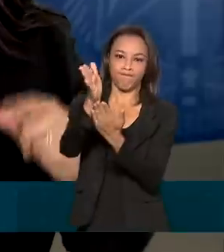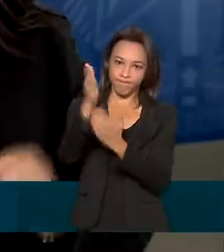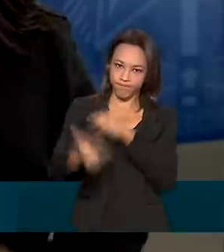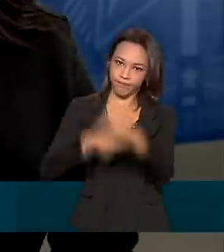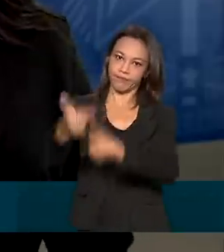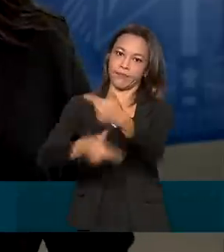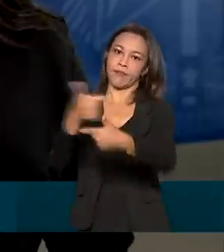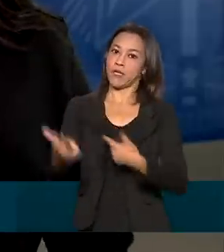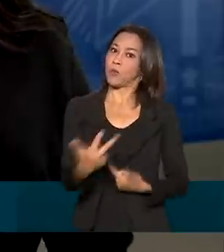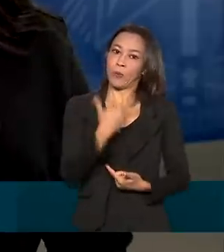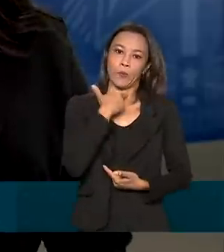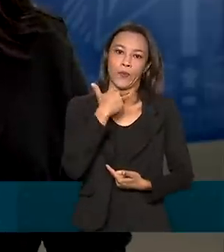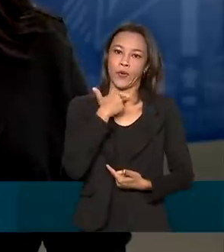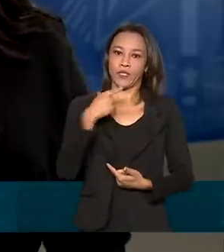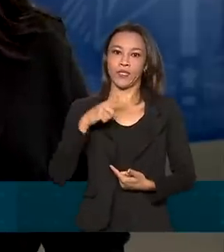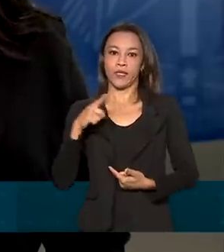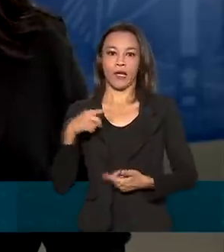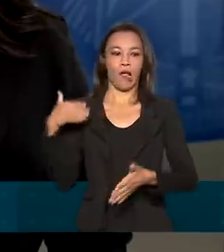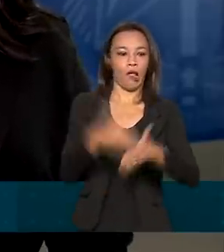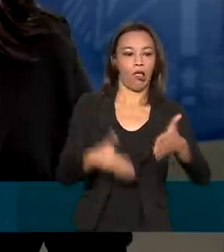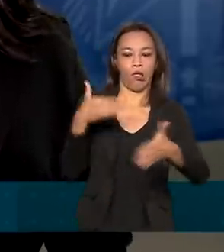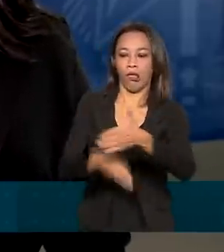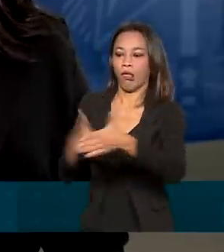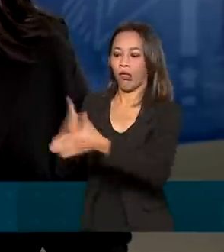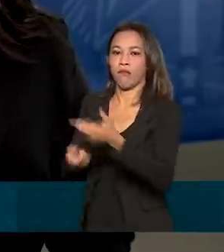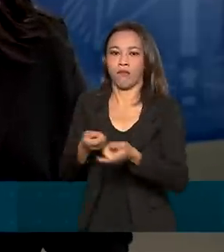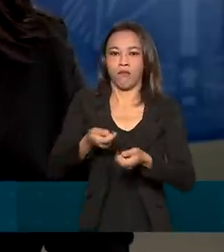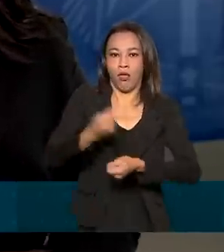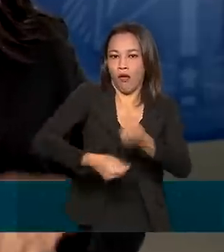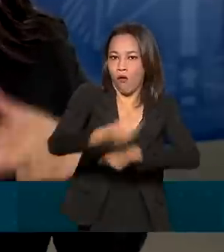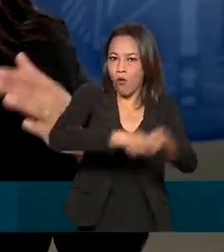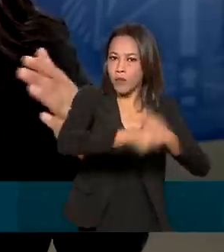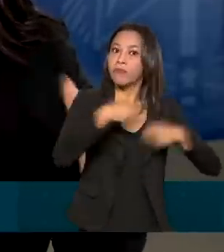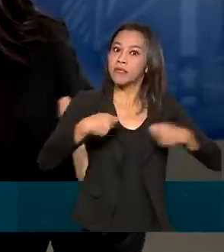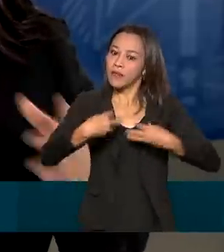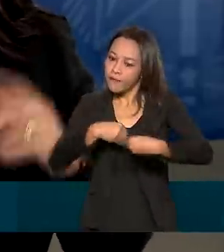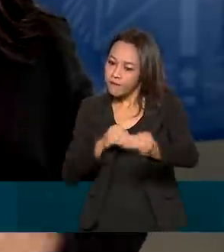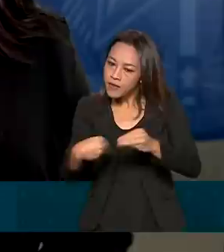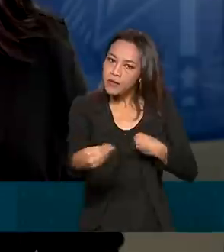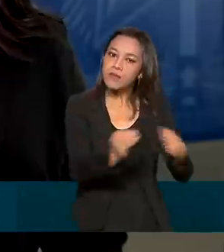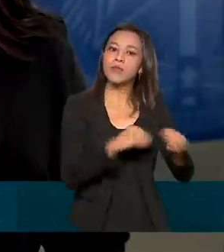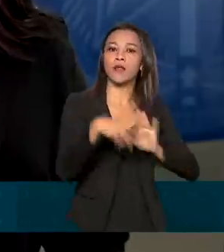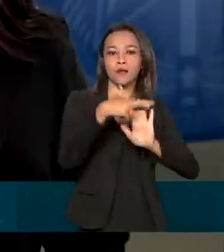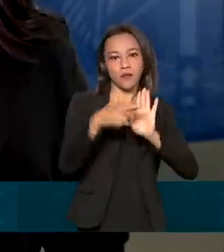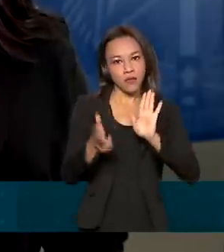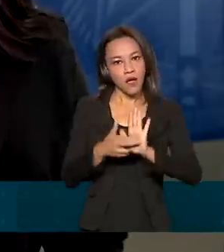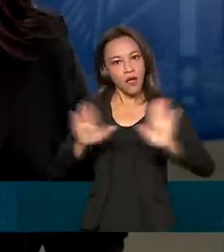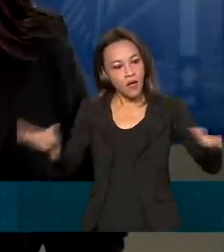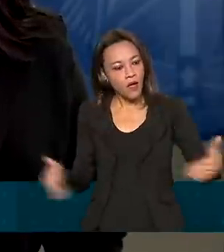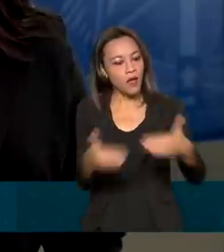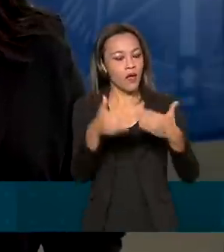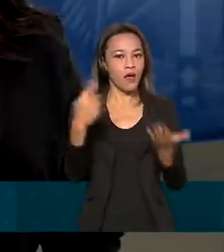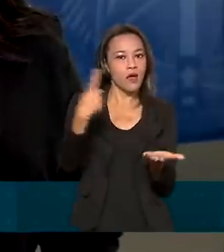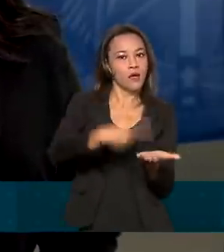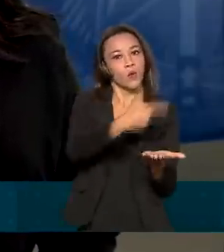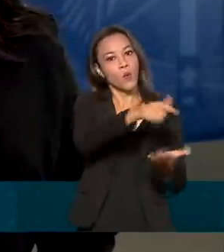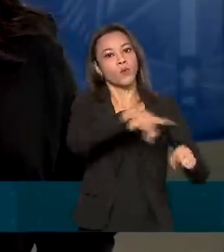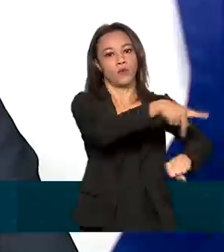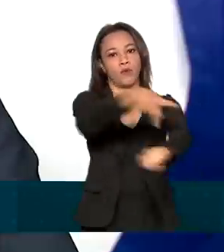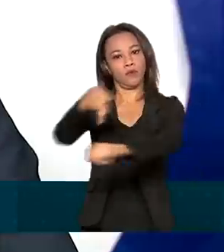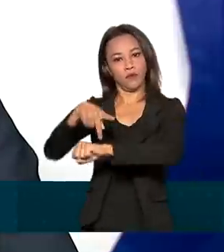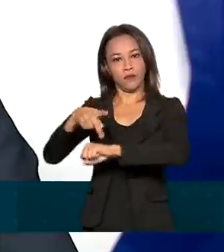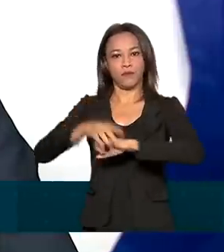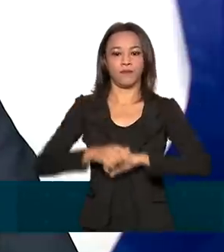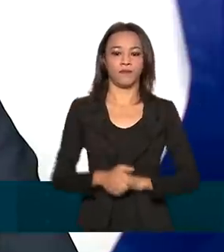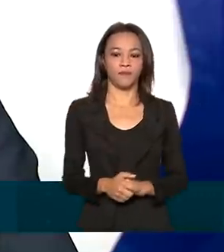isso, não pode existir restrição comercial. É preciso que haja flexibilidade nos acordos comerciais com outros países.